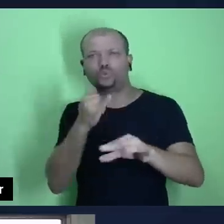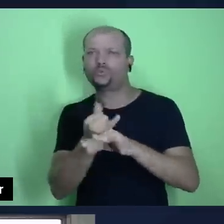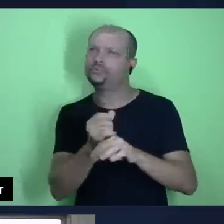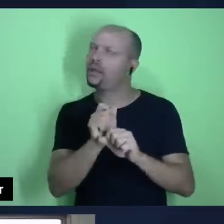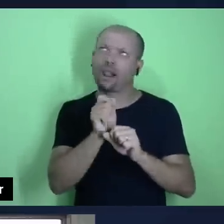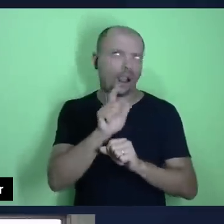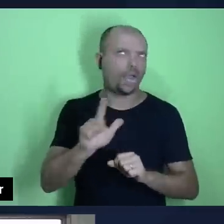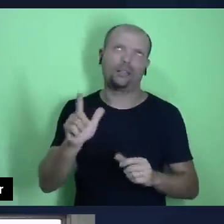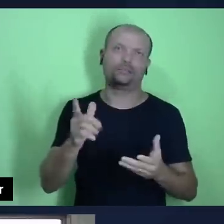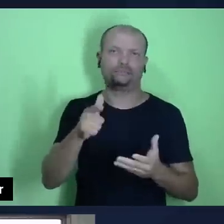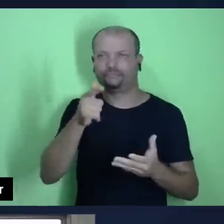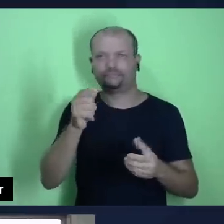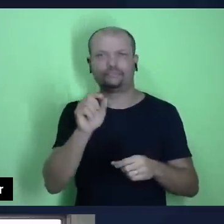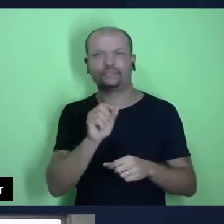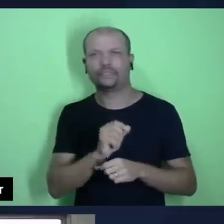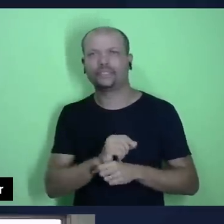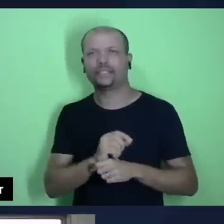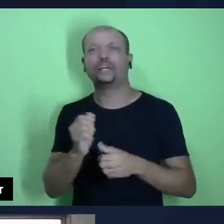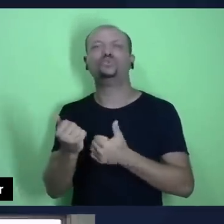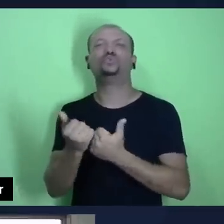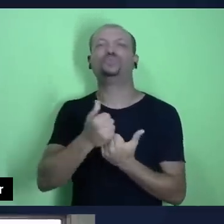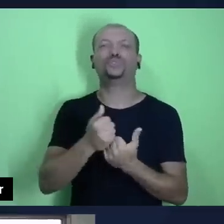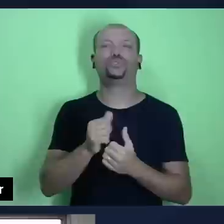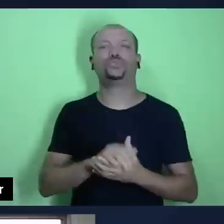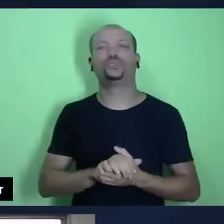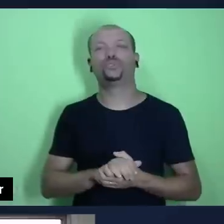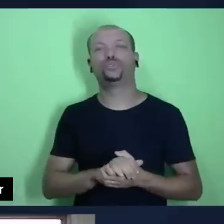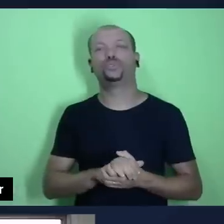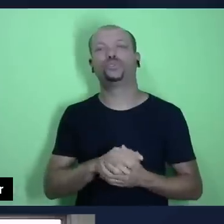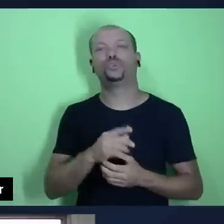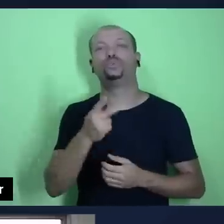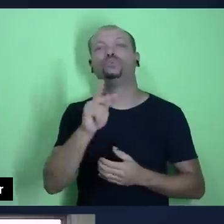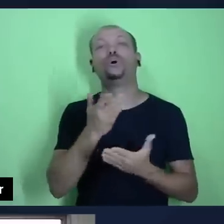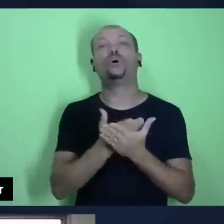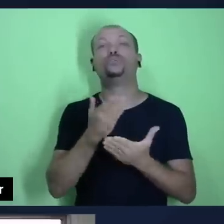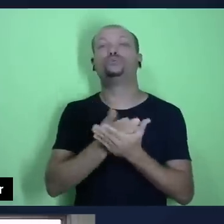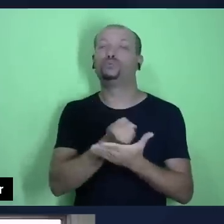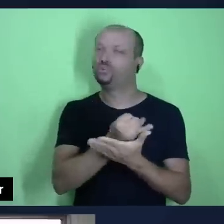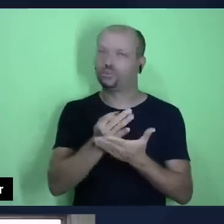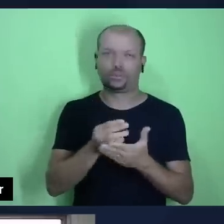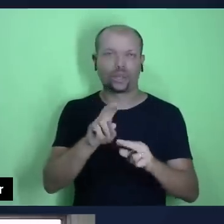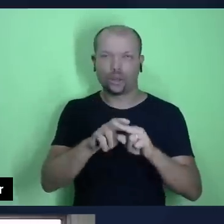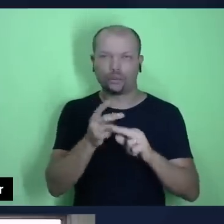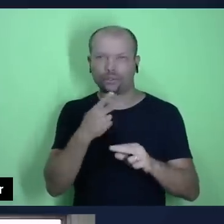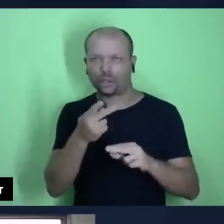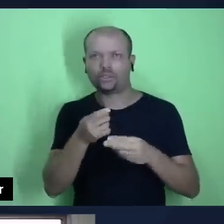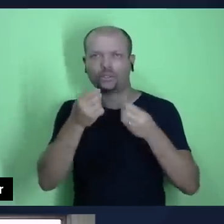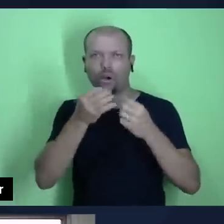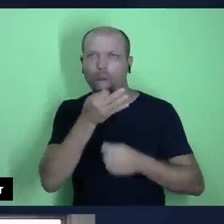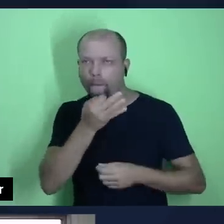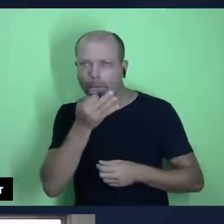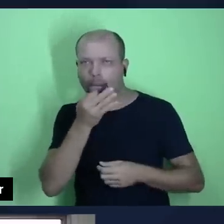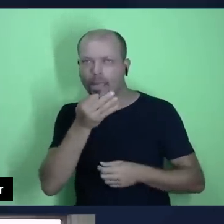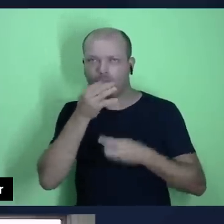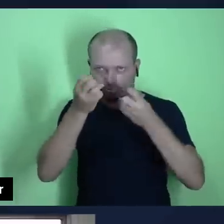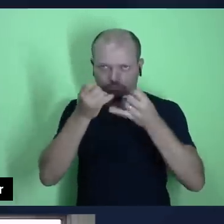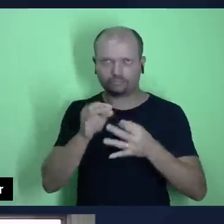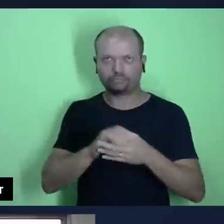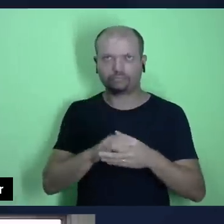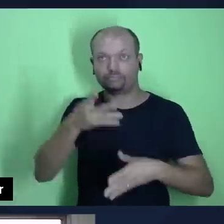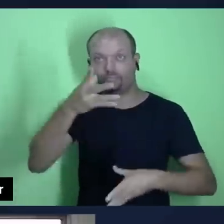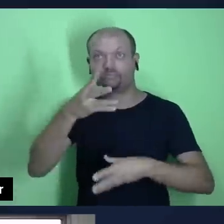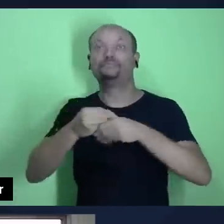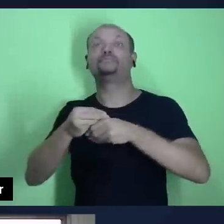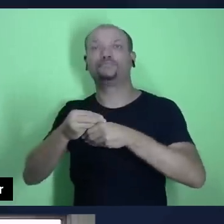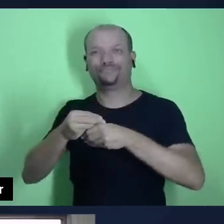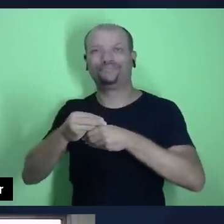esperamos que você substitua o seu estudo da lição por esse nosso comentário, pelo contrário, é para você complementar,